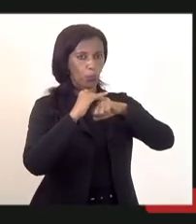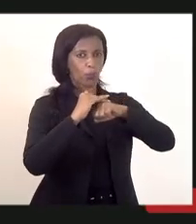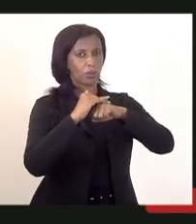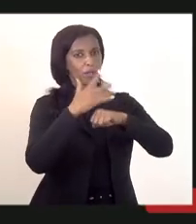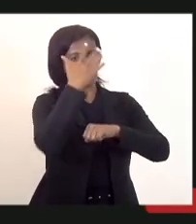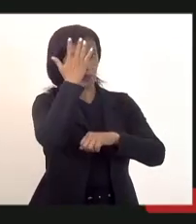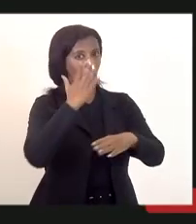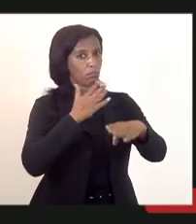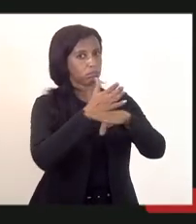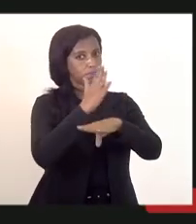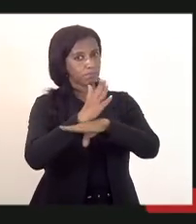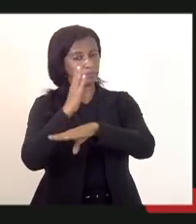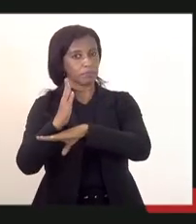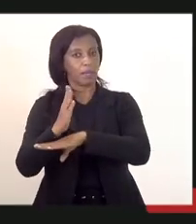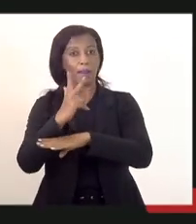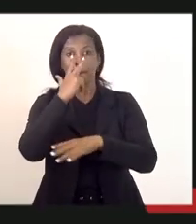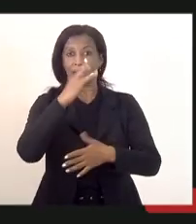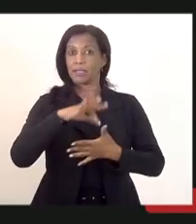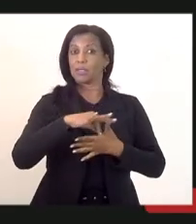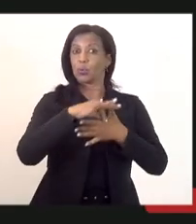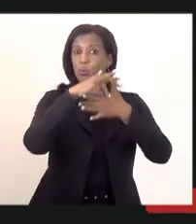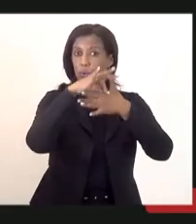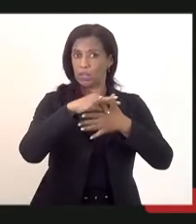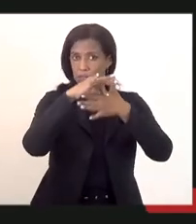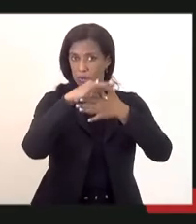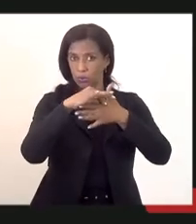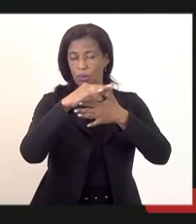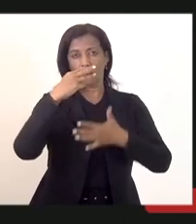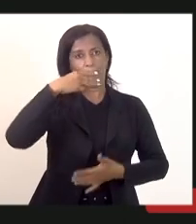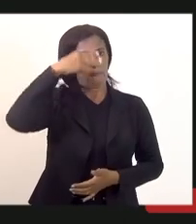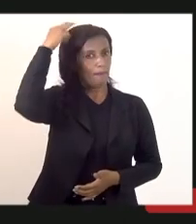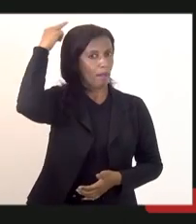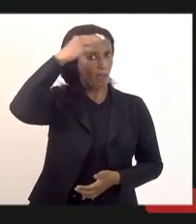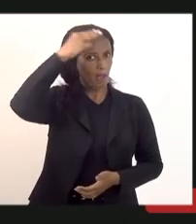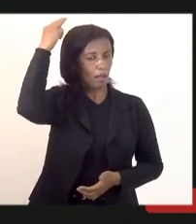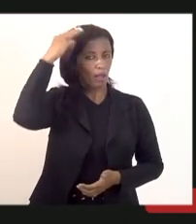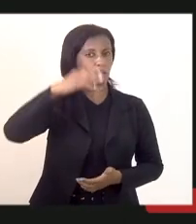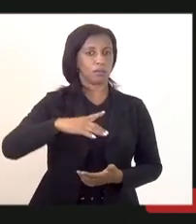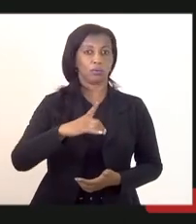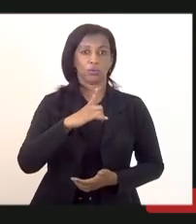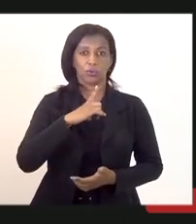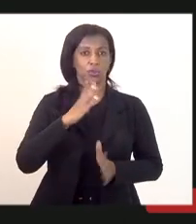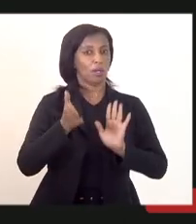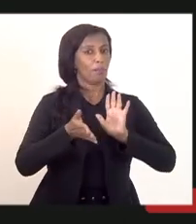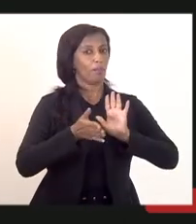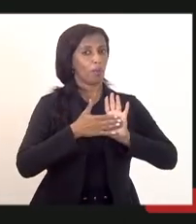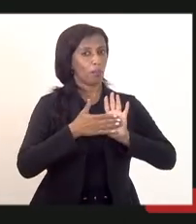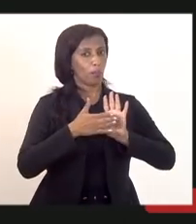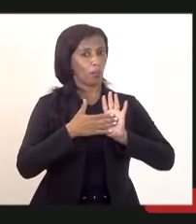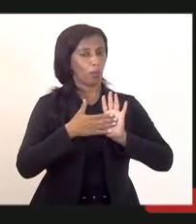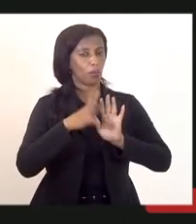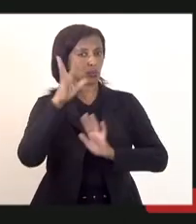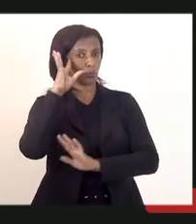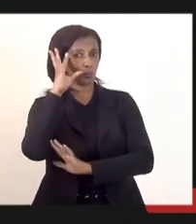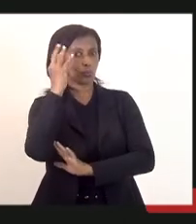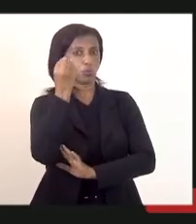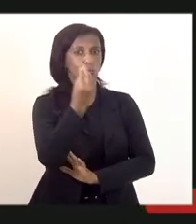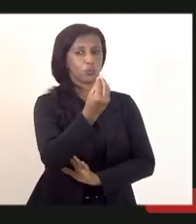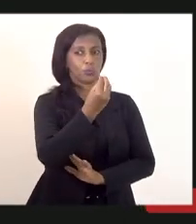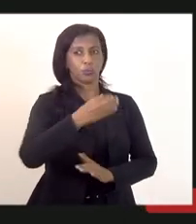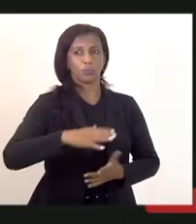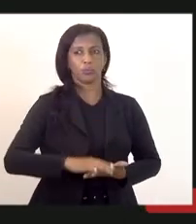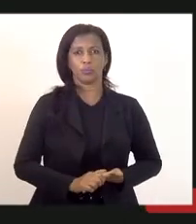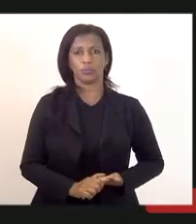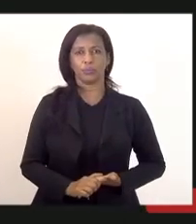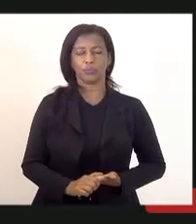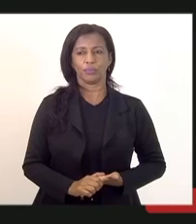aprovados me parece que o líder de governo Márcio Pacheco tinha proposto uma solução através de uma ideia